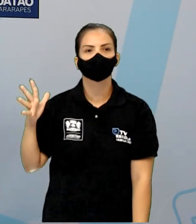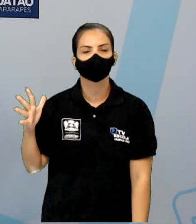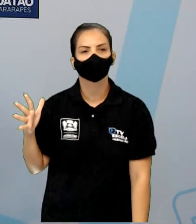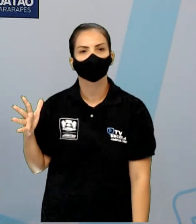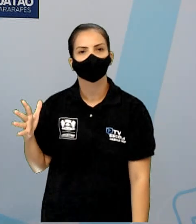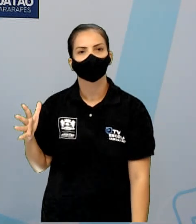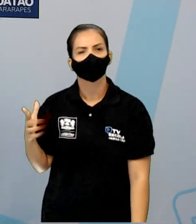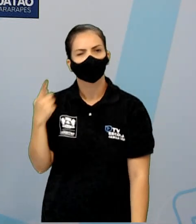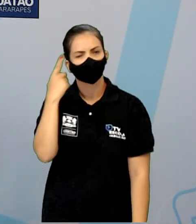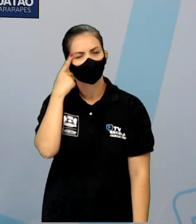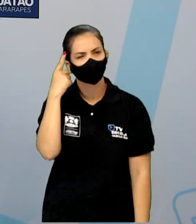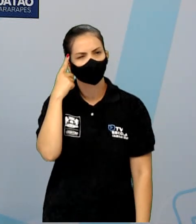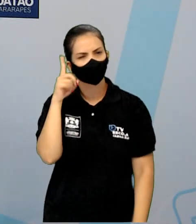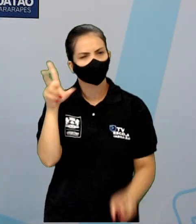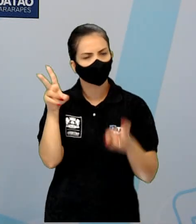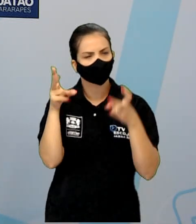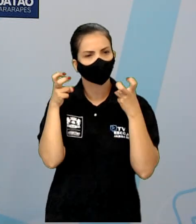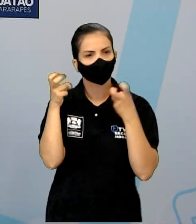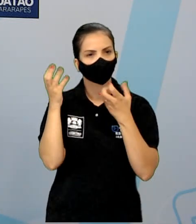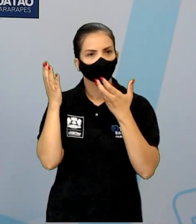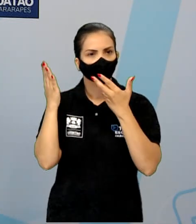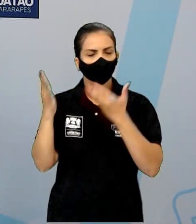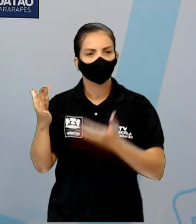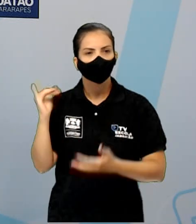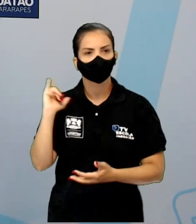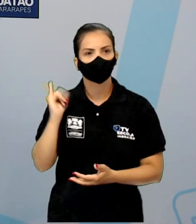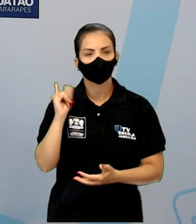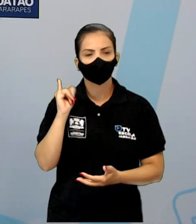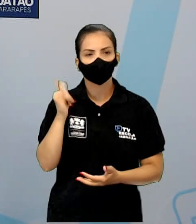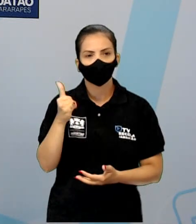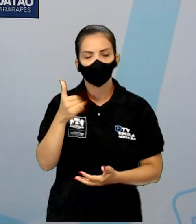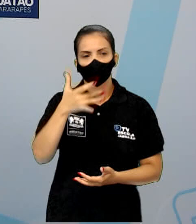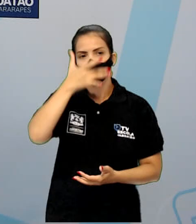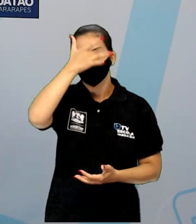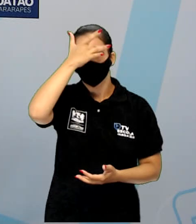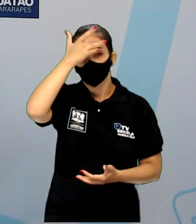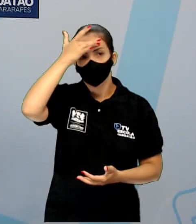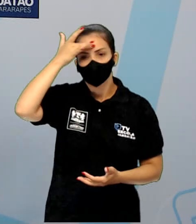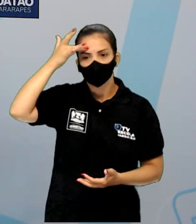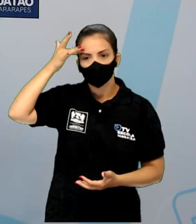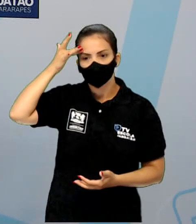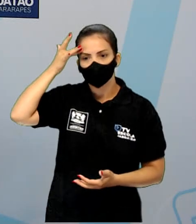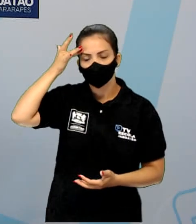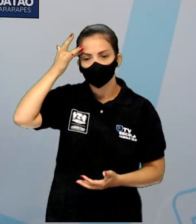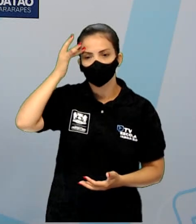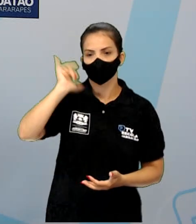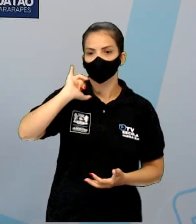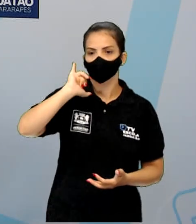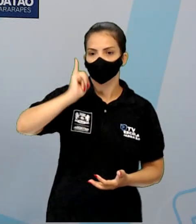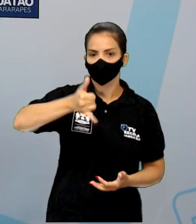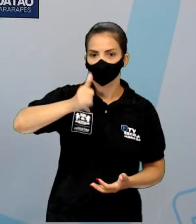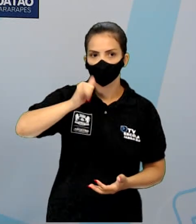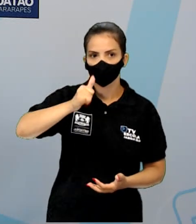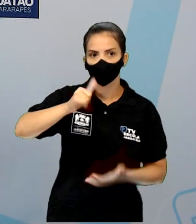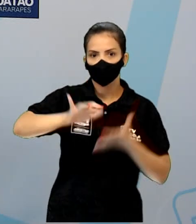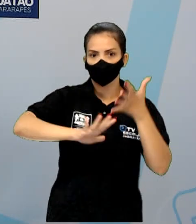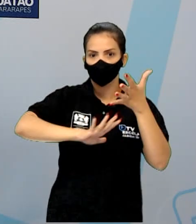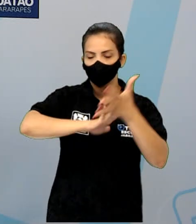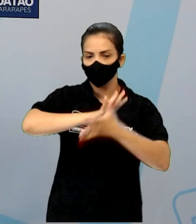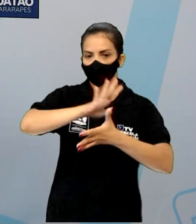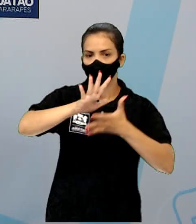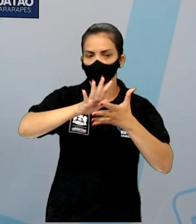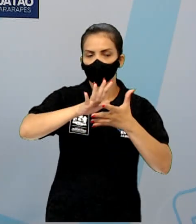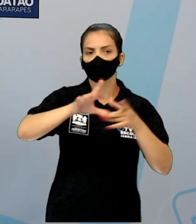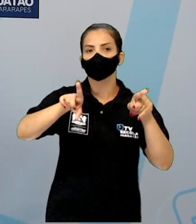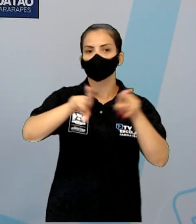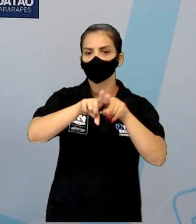não sei se vocês perceberam, mas nesse conto é um narrador personagem. A pessoa, ela está narrando o conto, ela está dentro